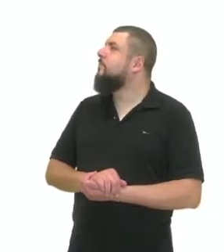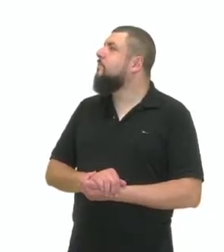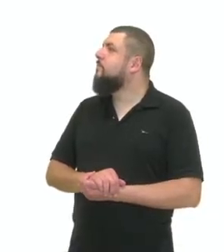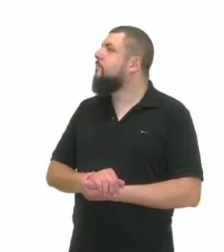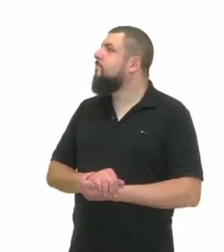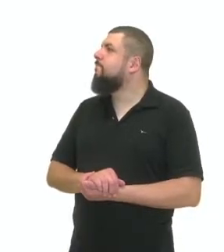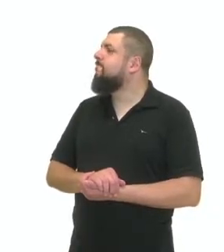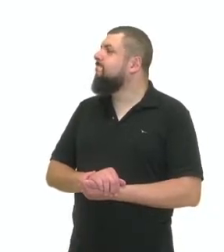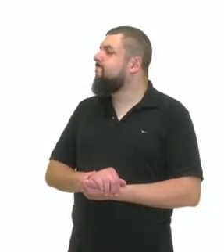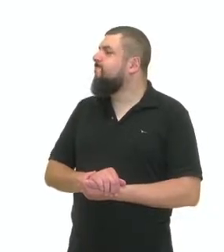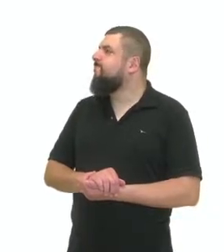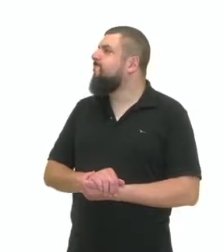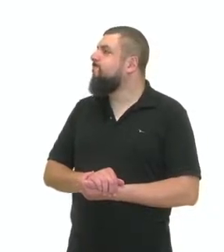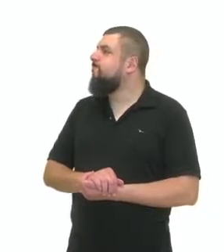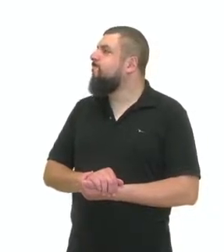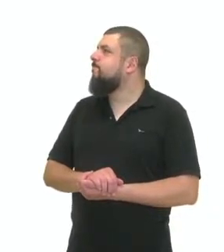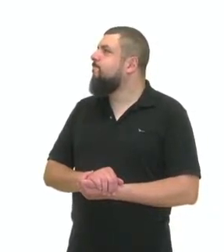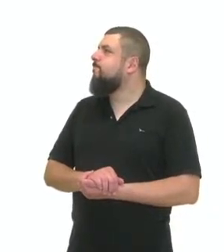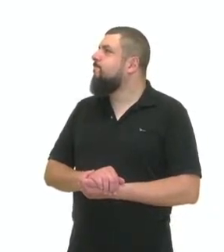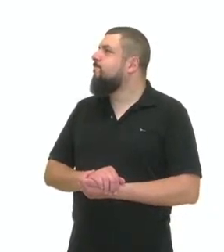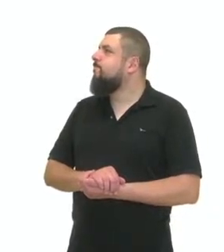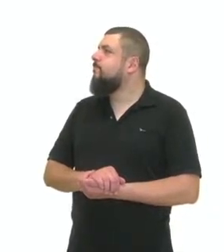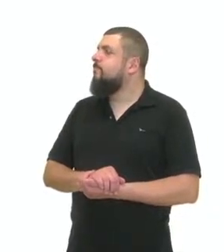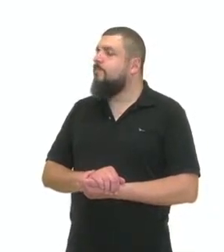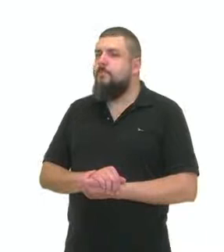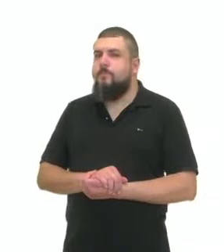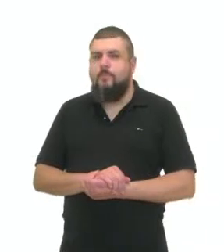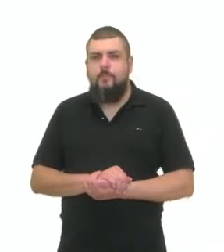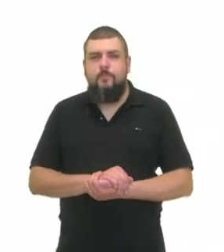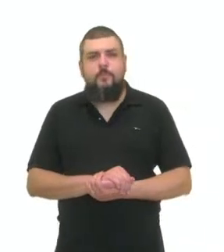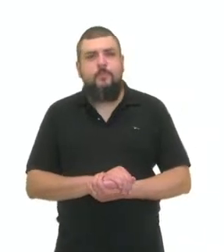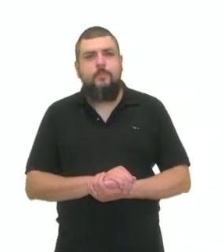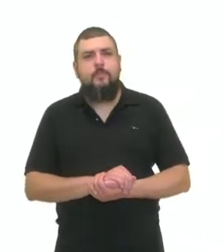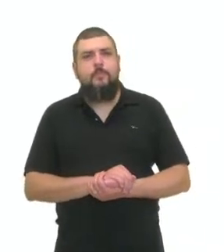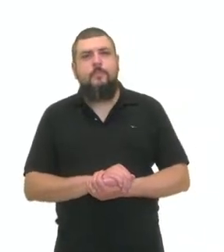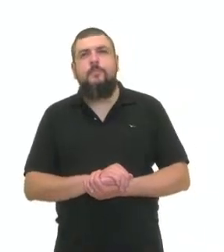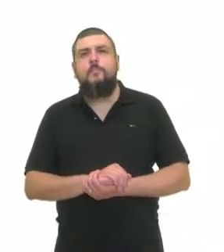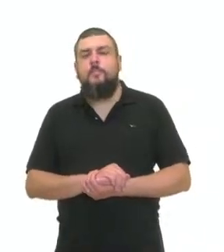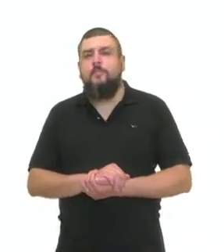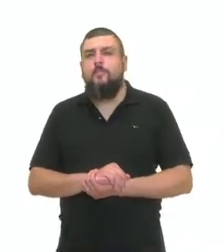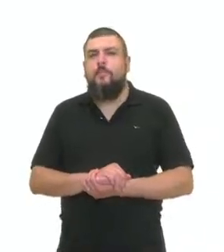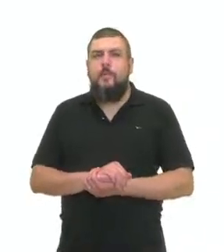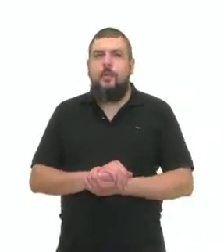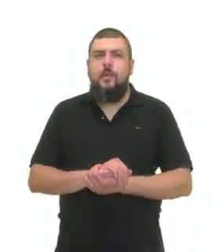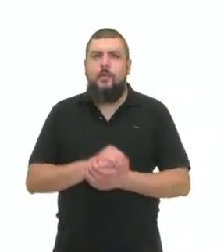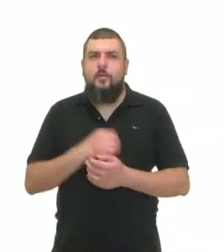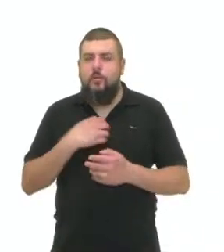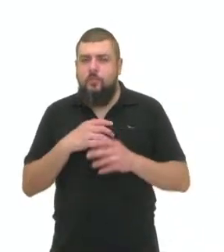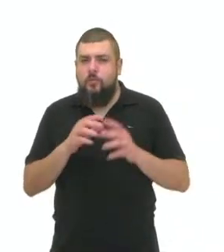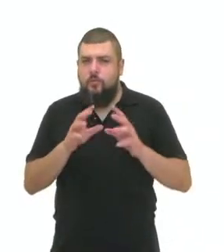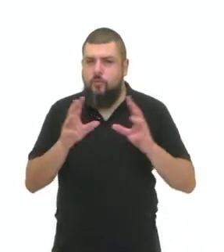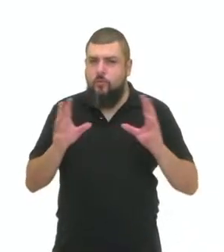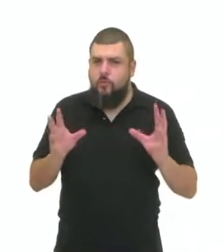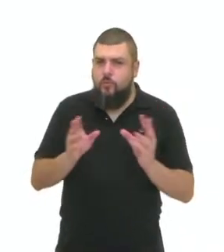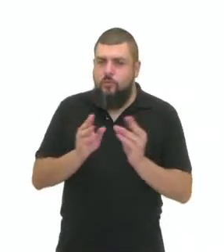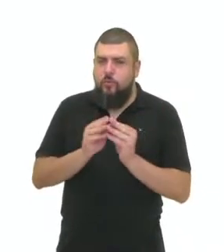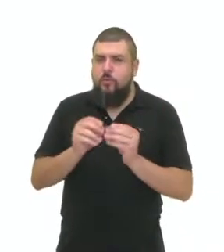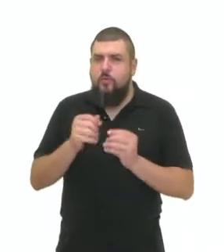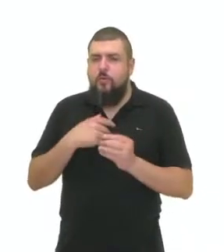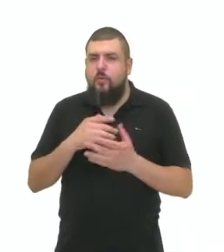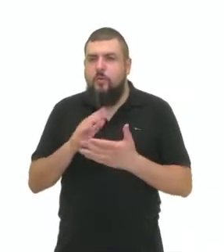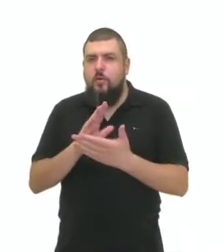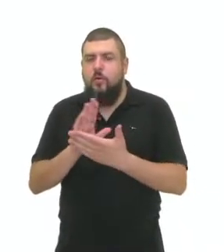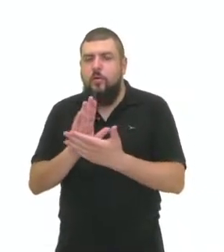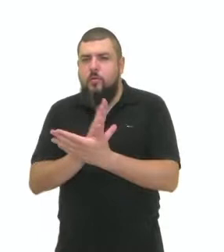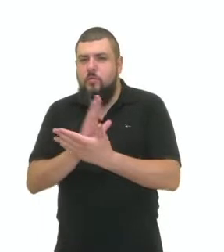baixas não intimida a solidariedade. Então a reportagem nesta edição mostra que associações envolvidas no monitoramento de moradores de